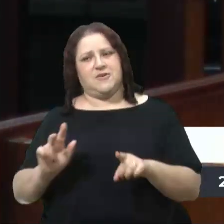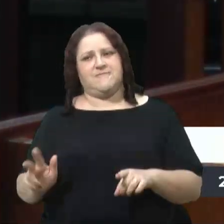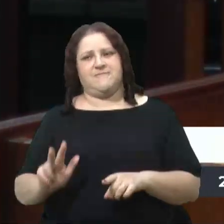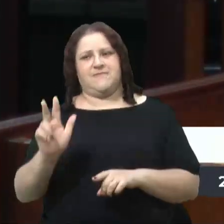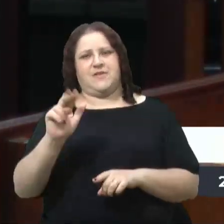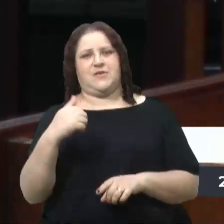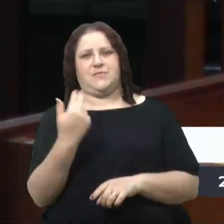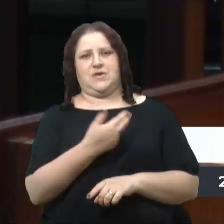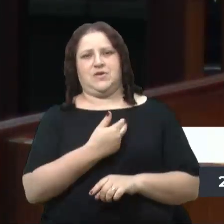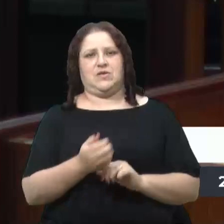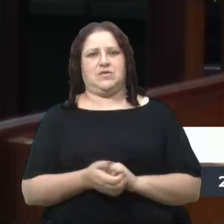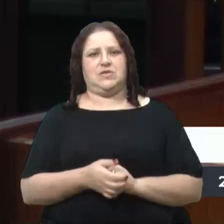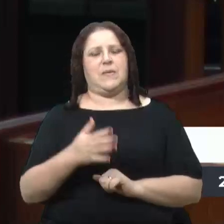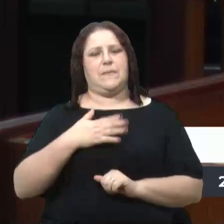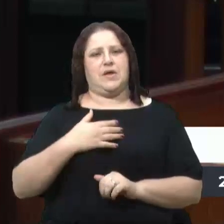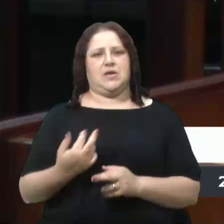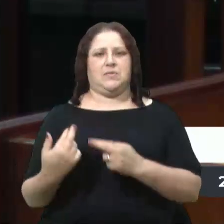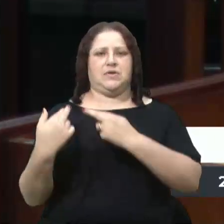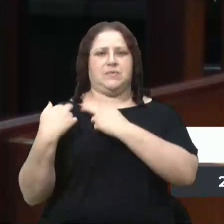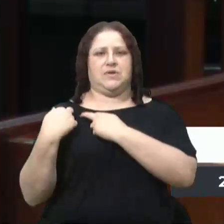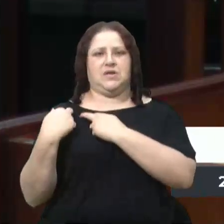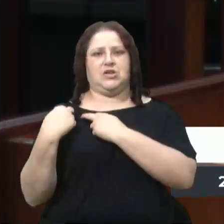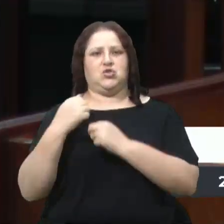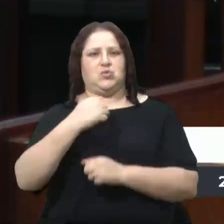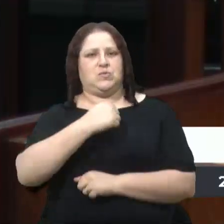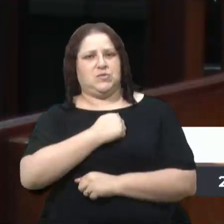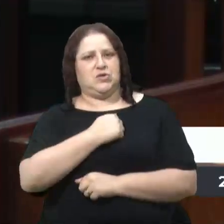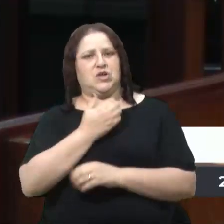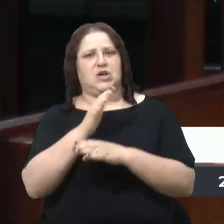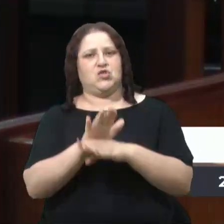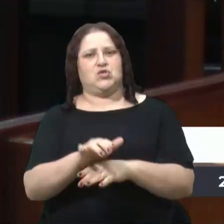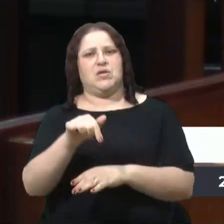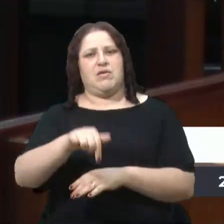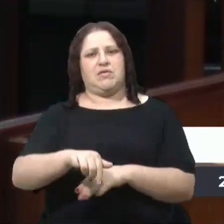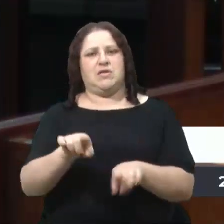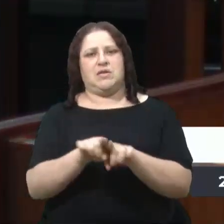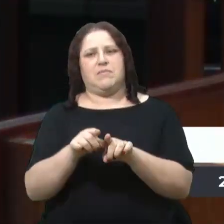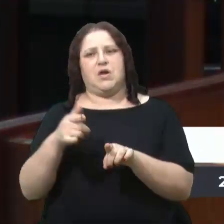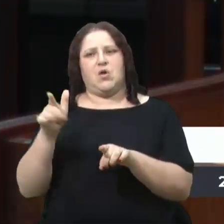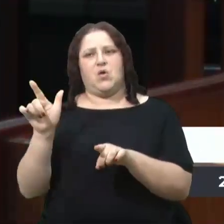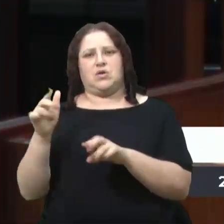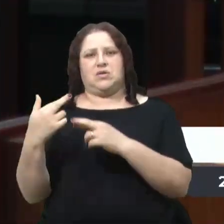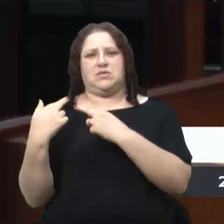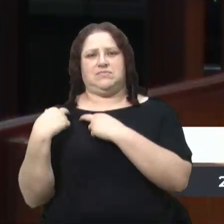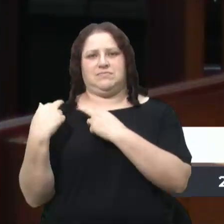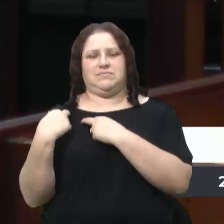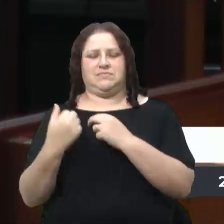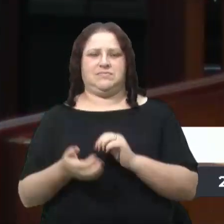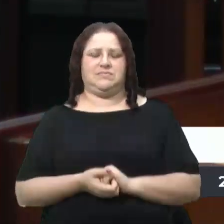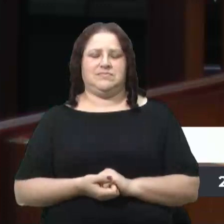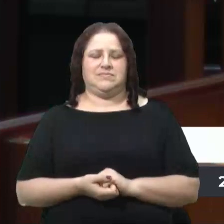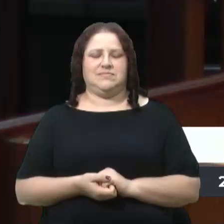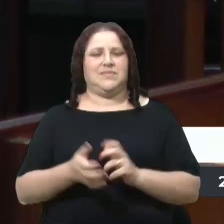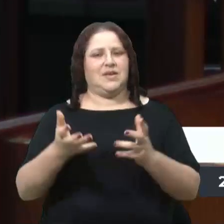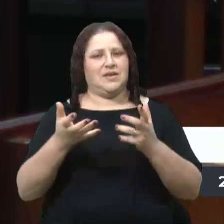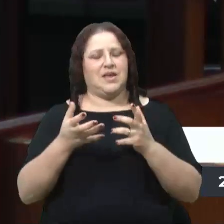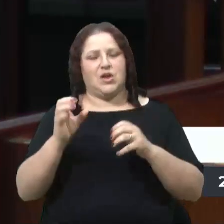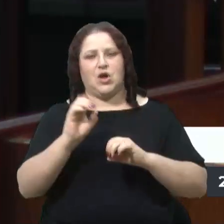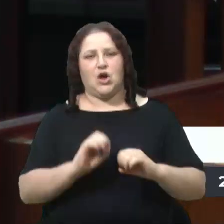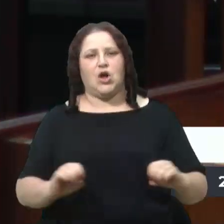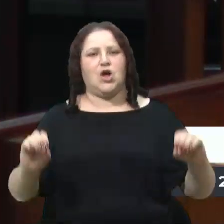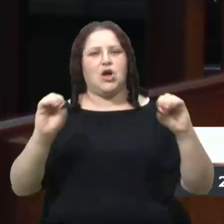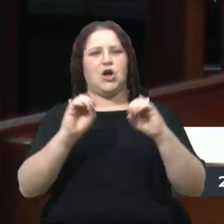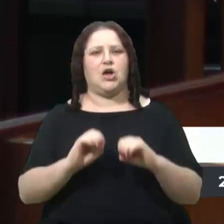contribuir nestas e em outras tarefas. Eu desejo um excelente ano